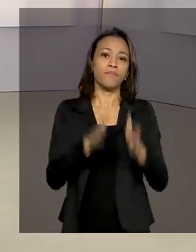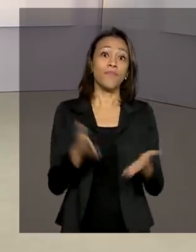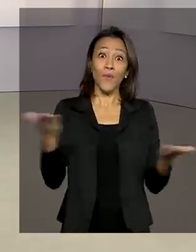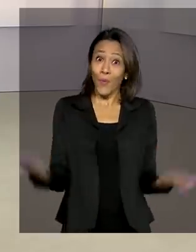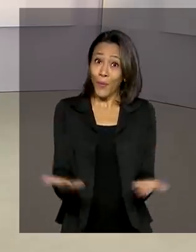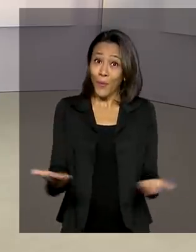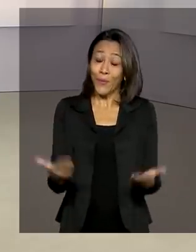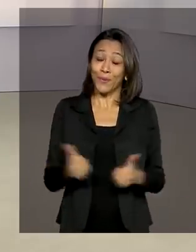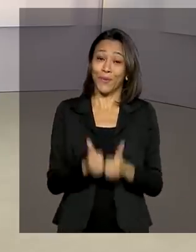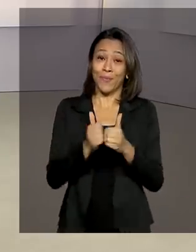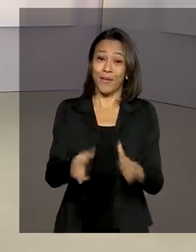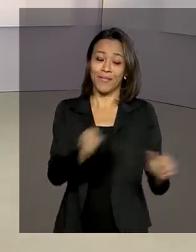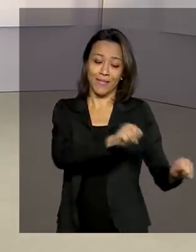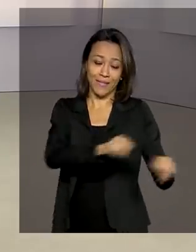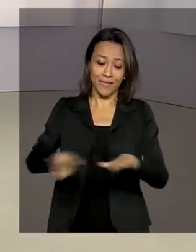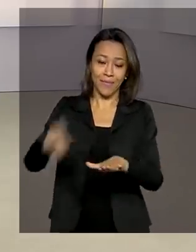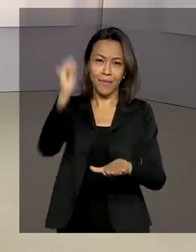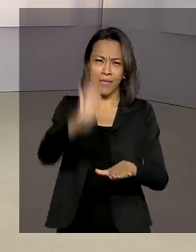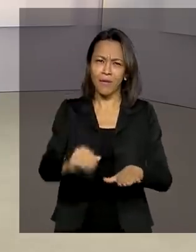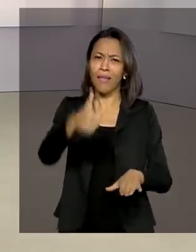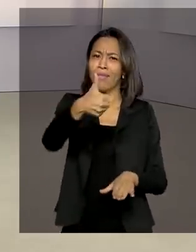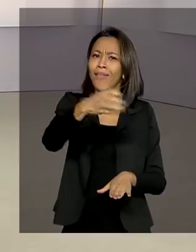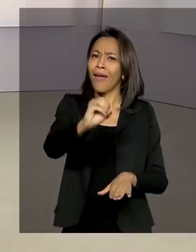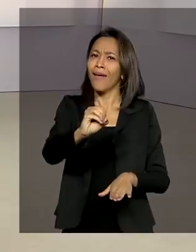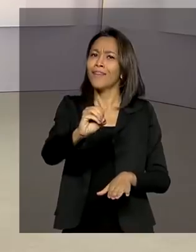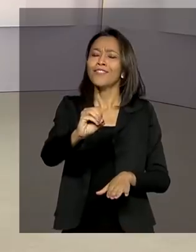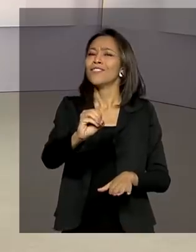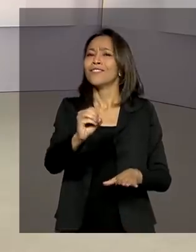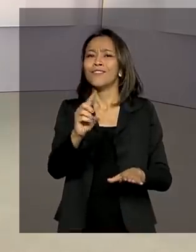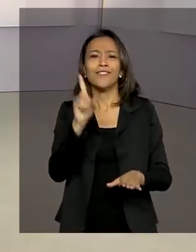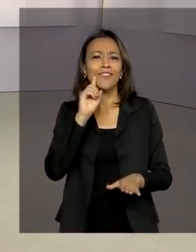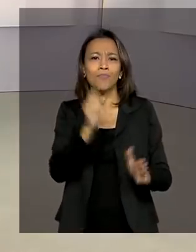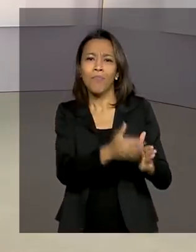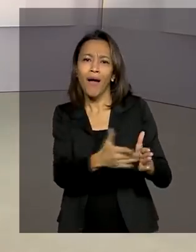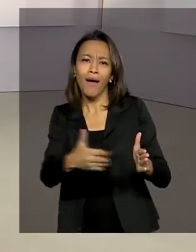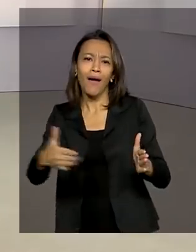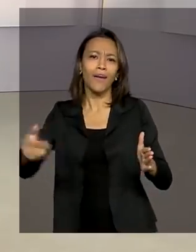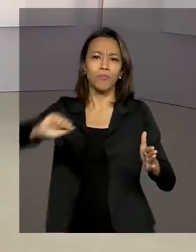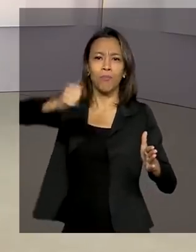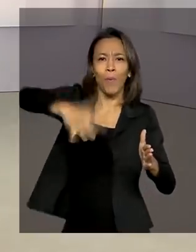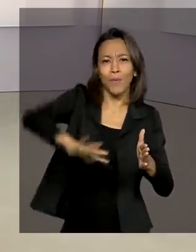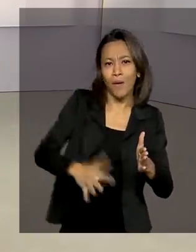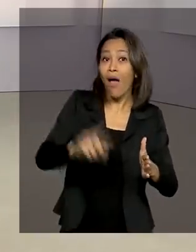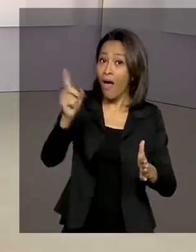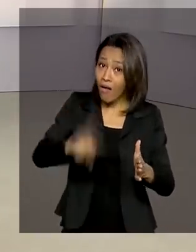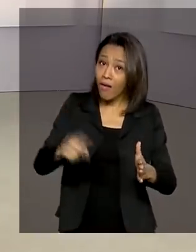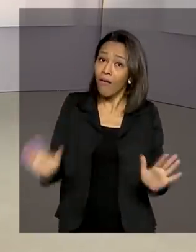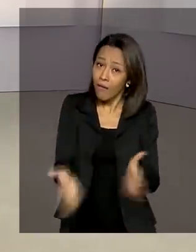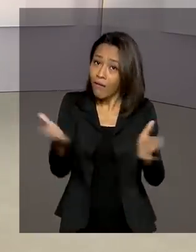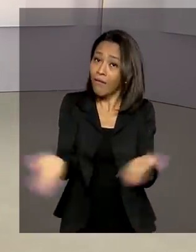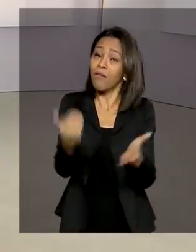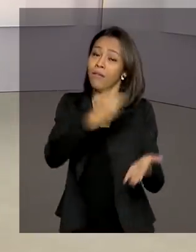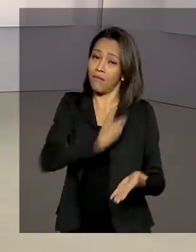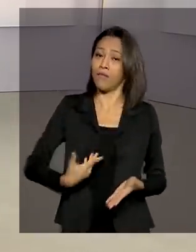Brasil. Serão 10 dias de promoções e descontos no comércio. O evento é promovido pelo governo federal.